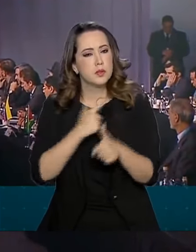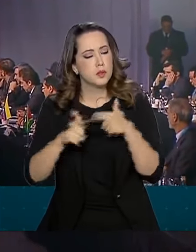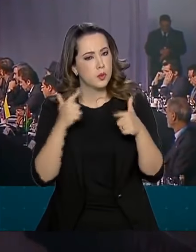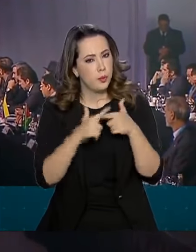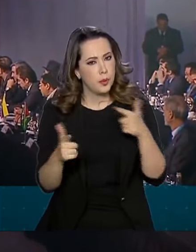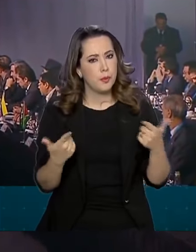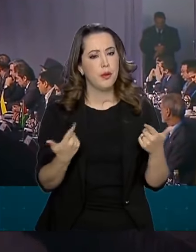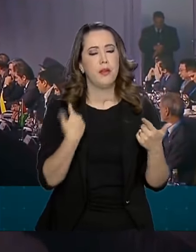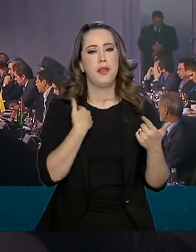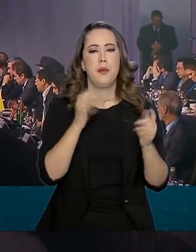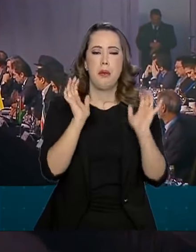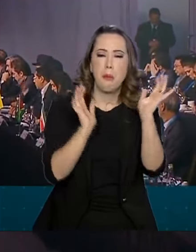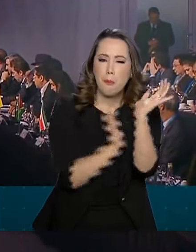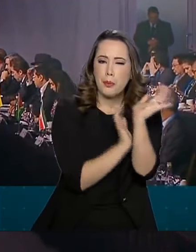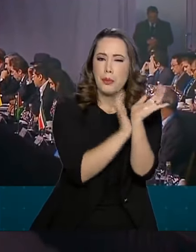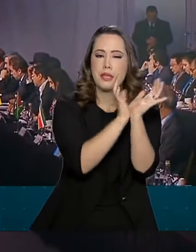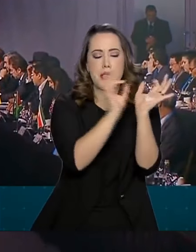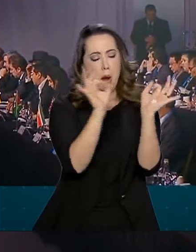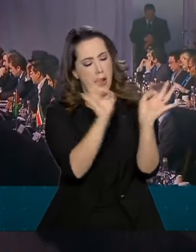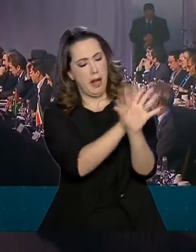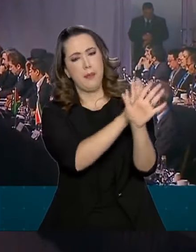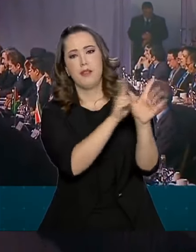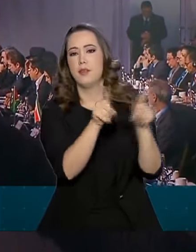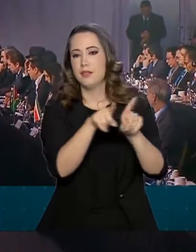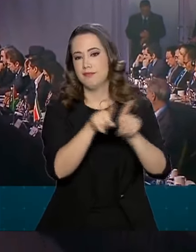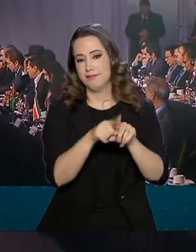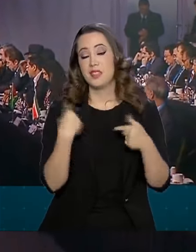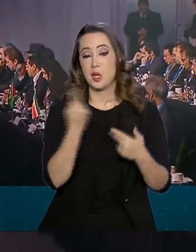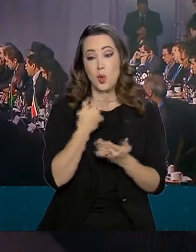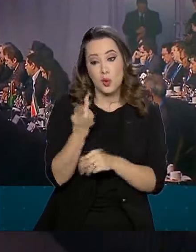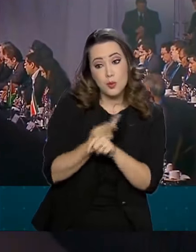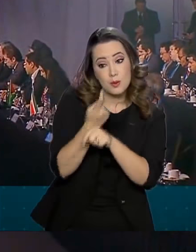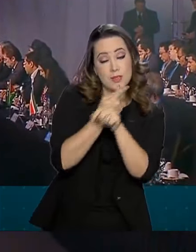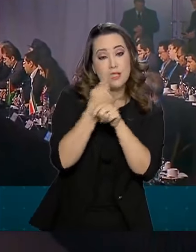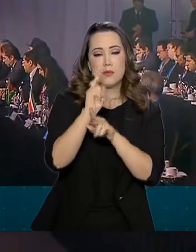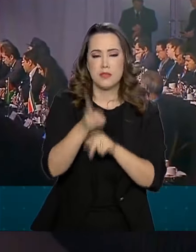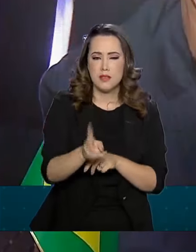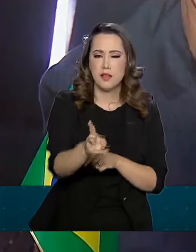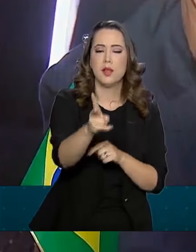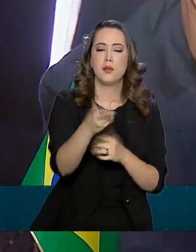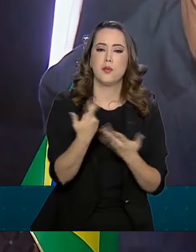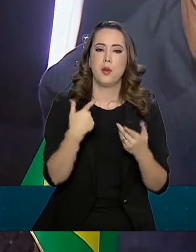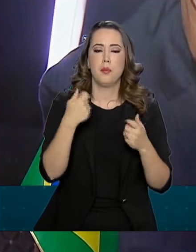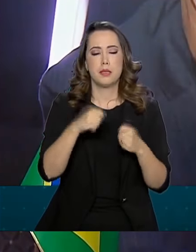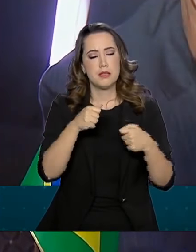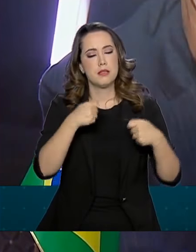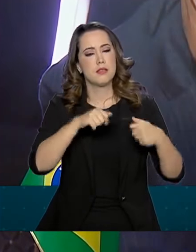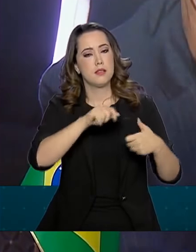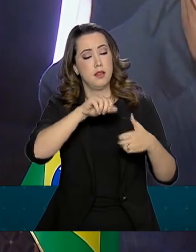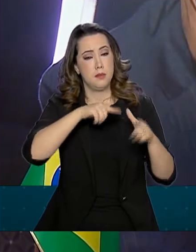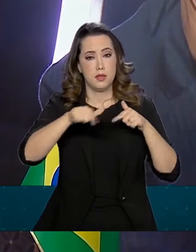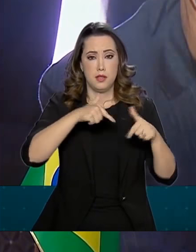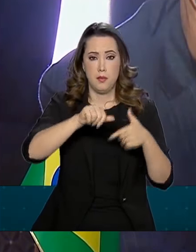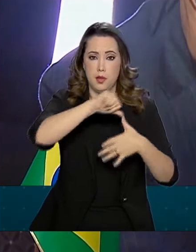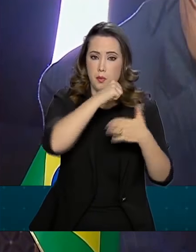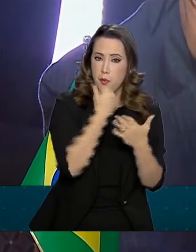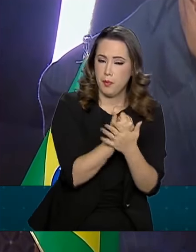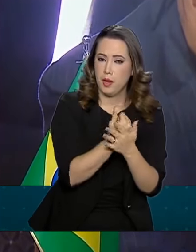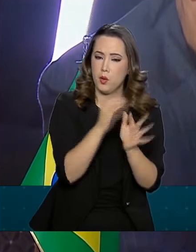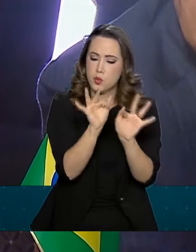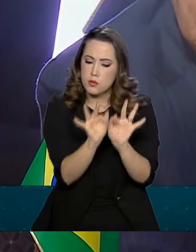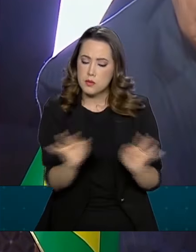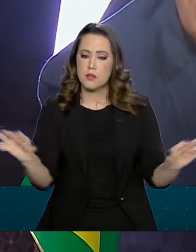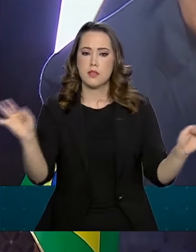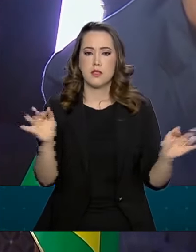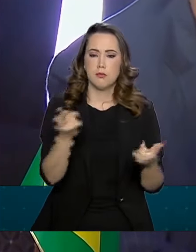burocracias. Para que sigamos colhendo frutos, precisamos trabalhar por um Mercosul enxuto e dinâmico. Por isso, apoiamos as